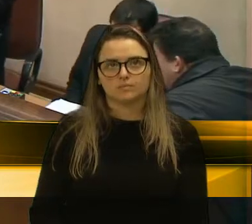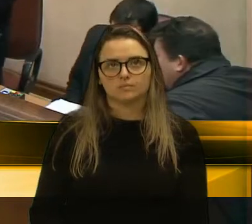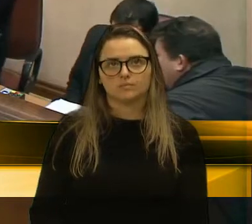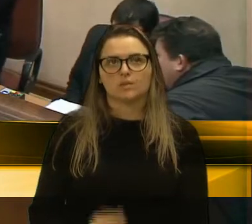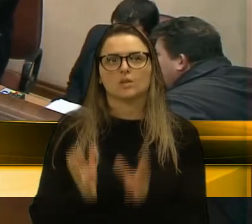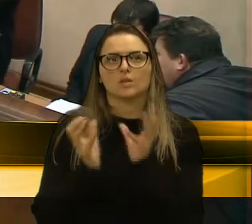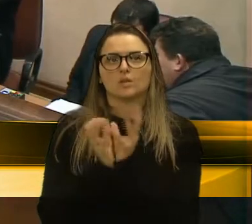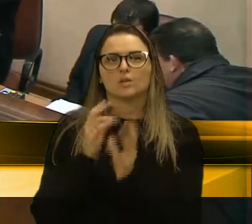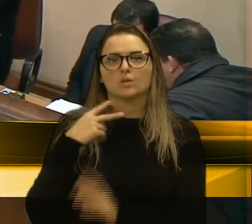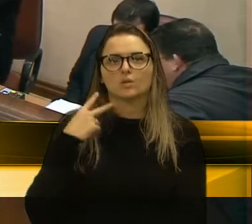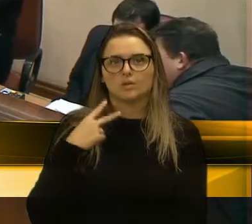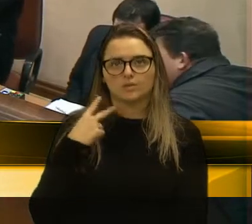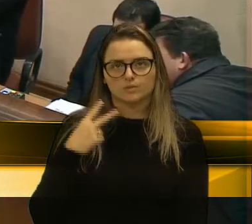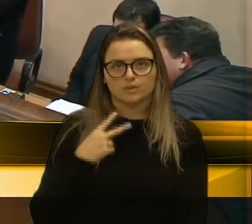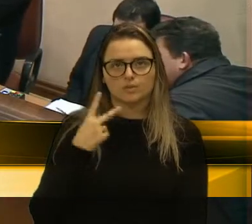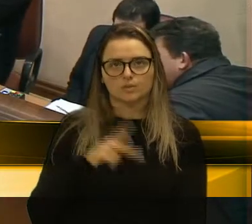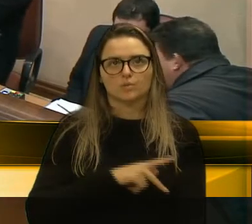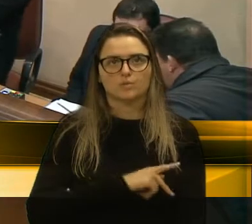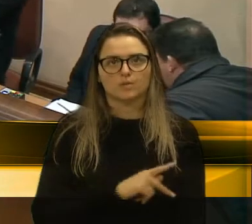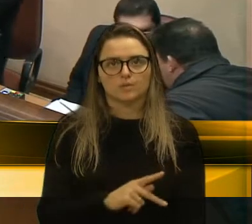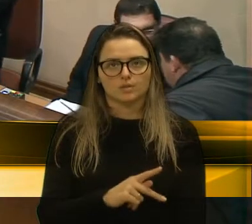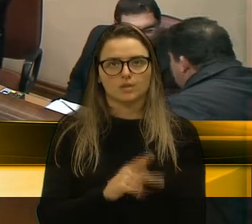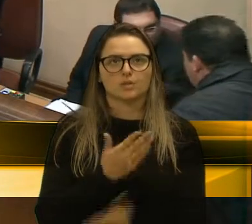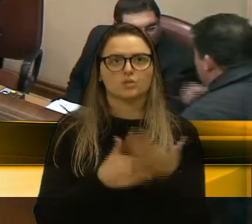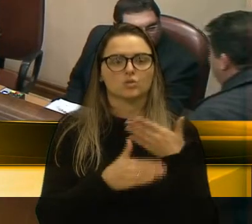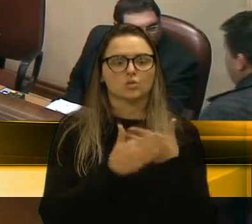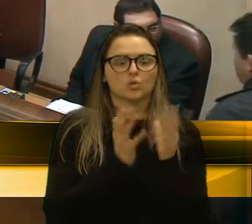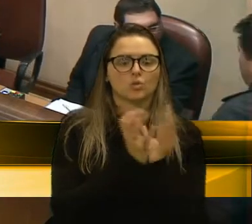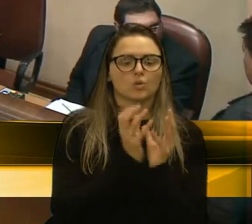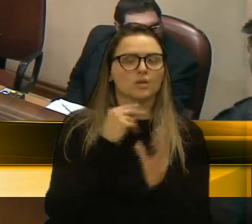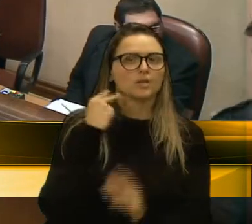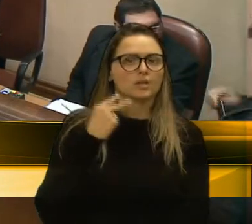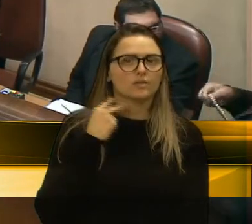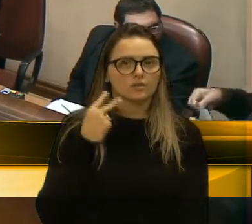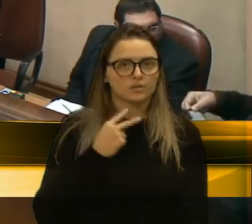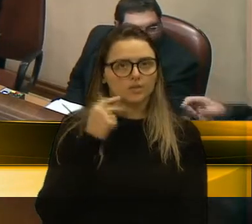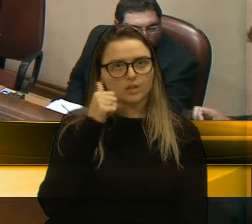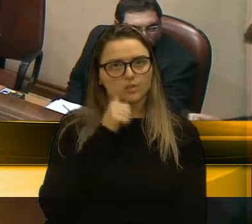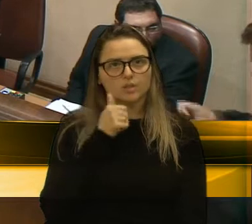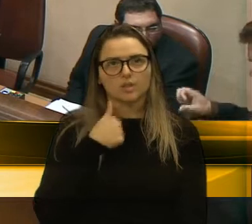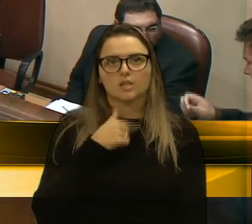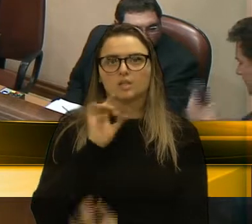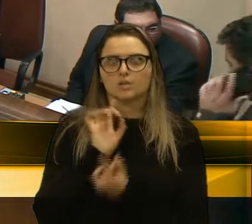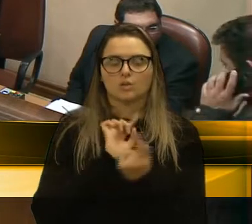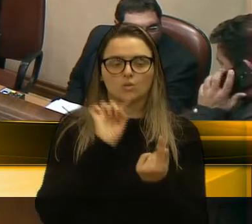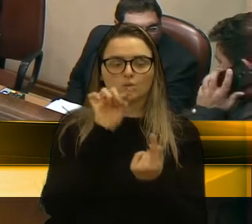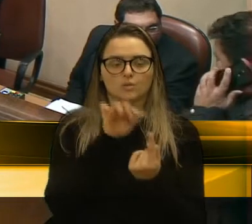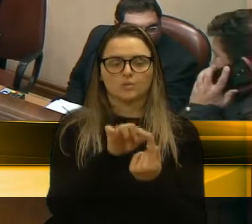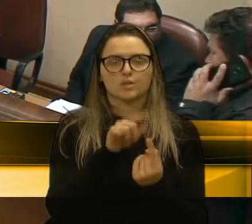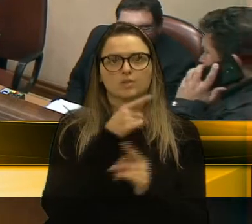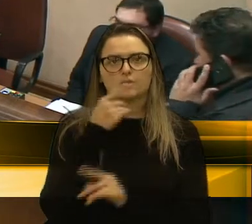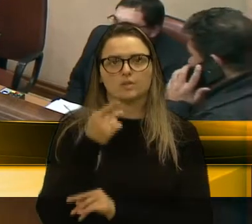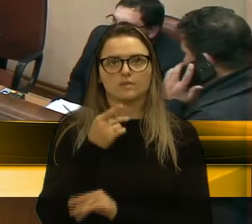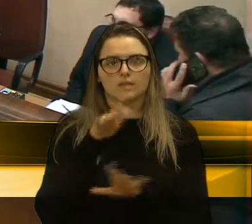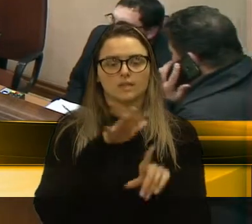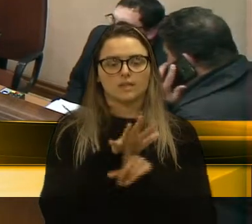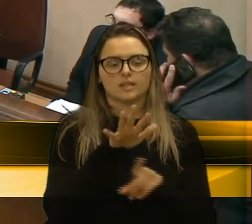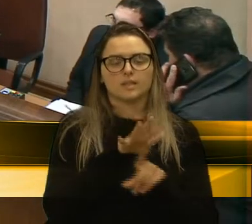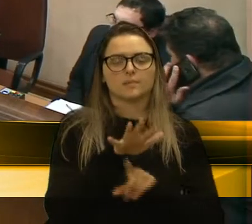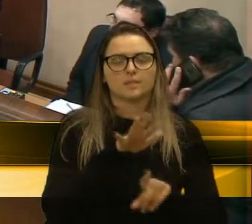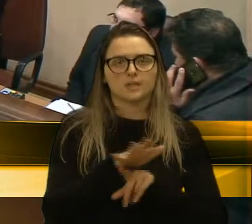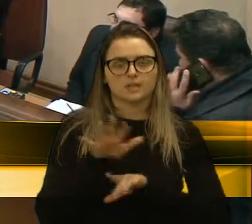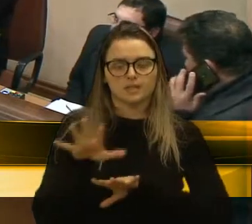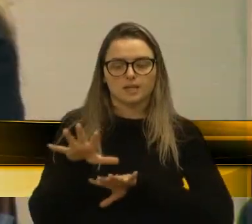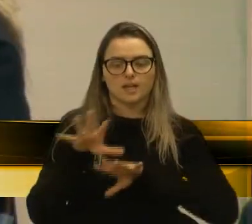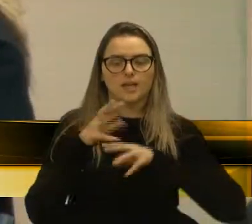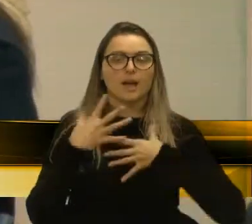Colegas vereadores, presidente, colegas vereadoras, de forma bem objetiva. Essa demanda foi acolhida em